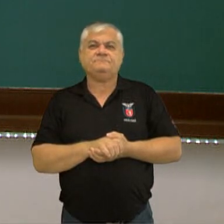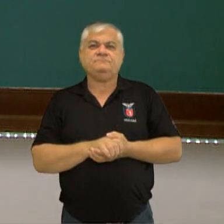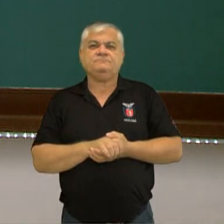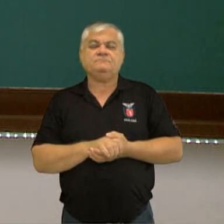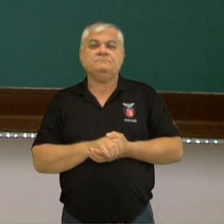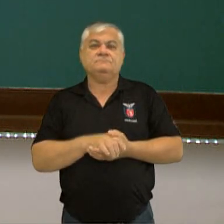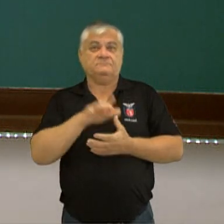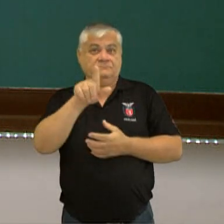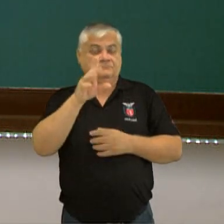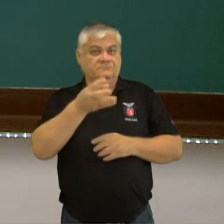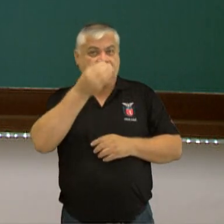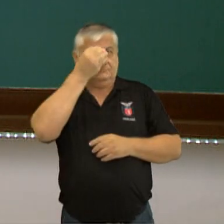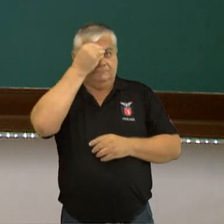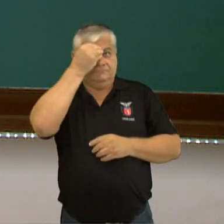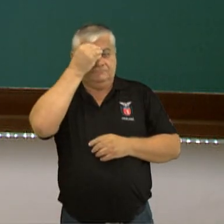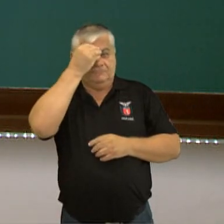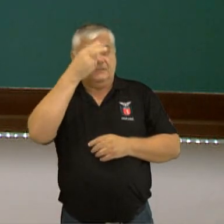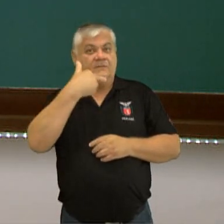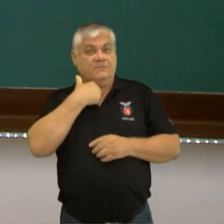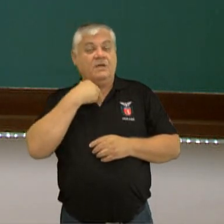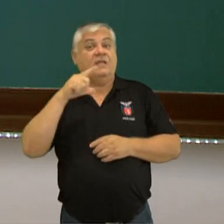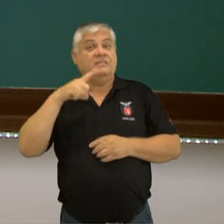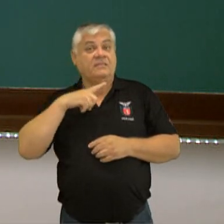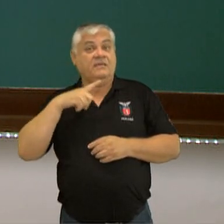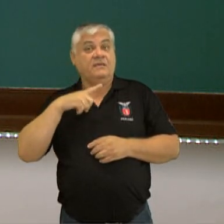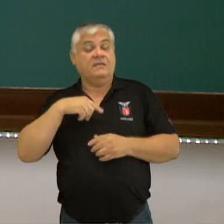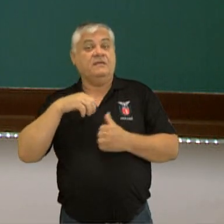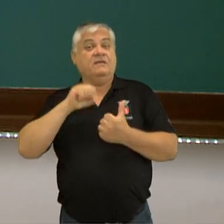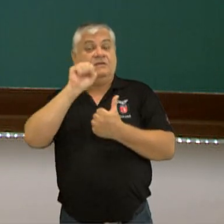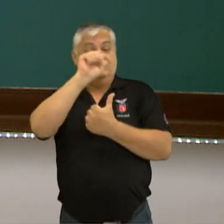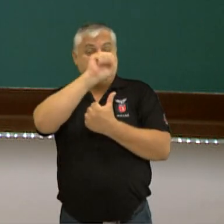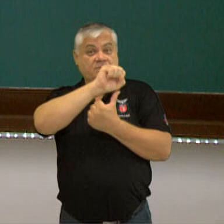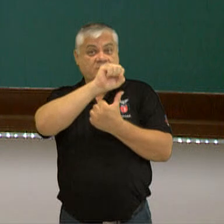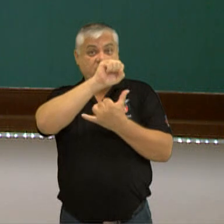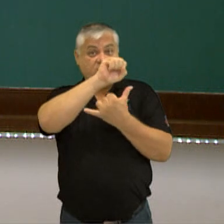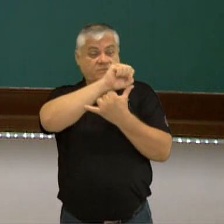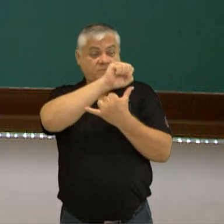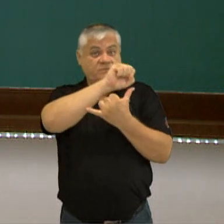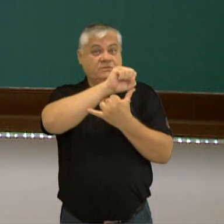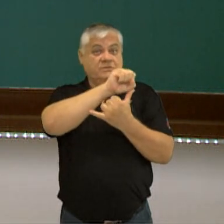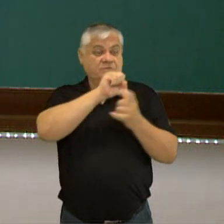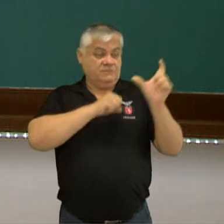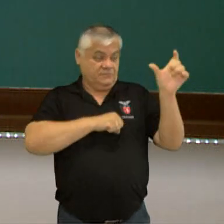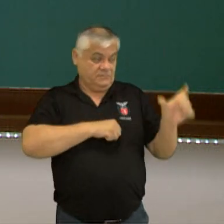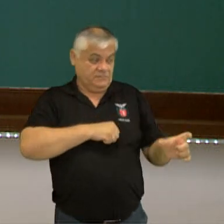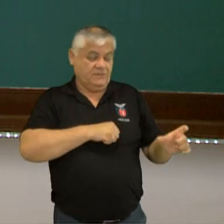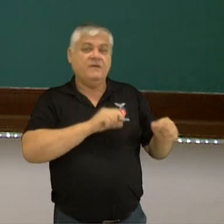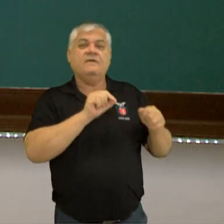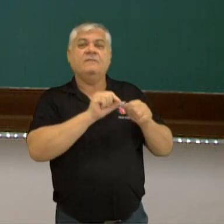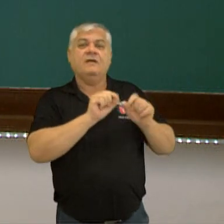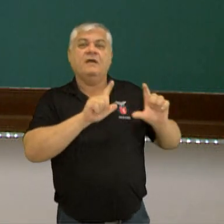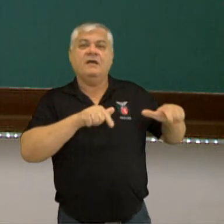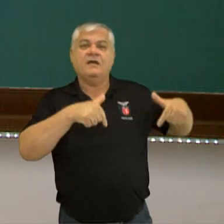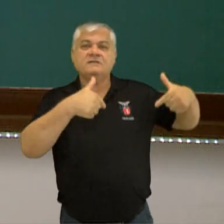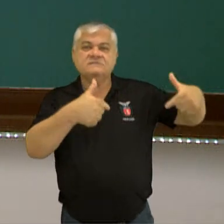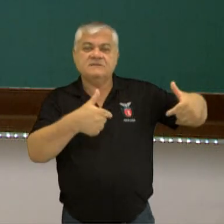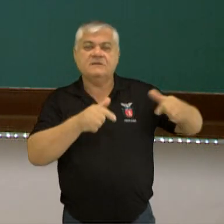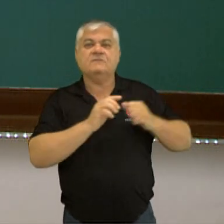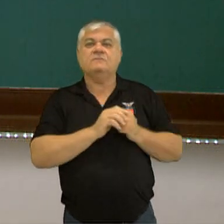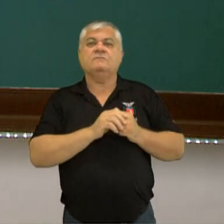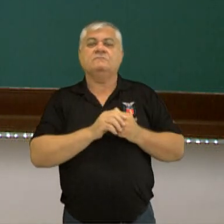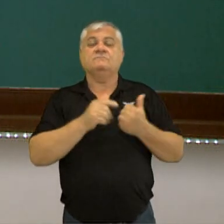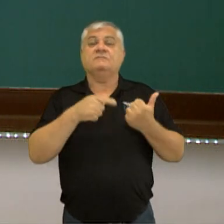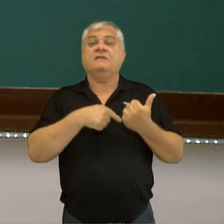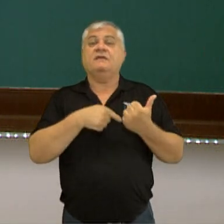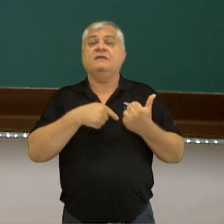Nunca se esqueçam. Eu tenho sujeito, que é quem pratica a ação, tá? O predicado, a